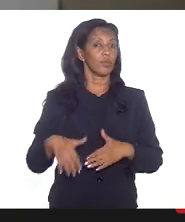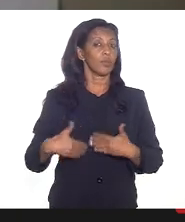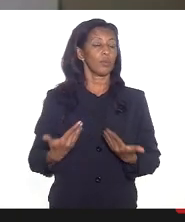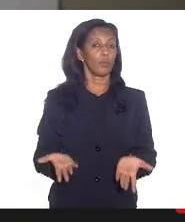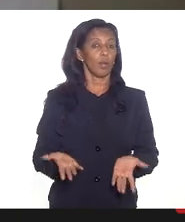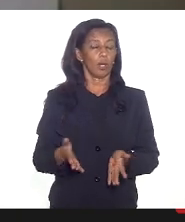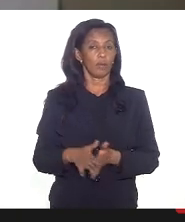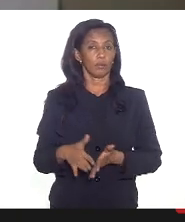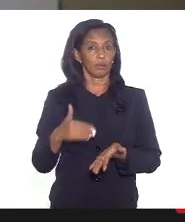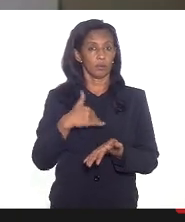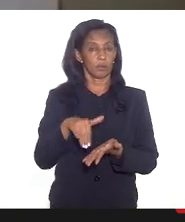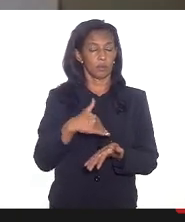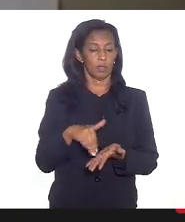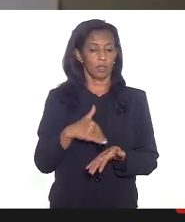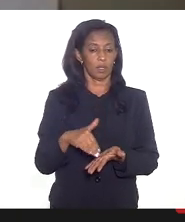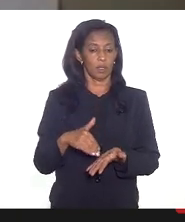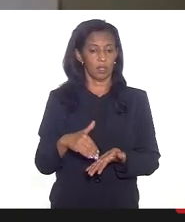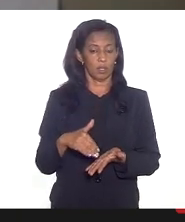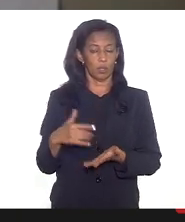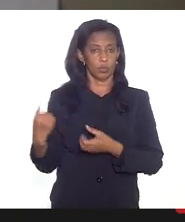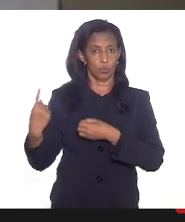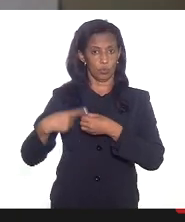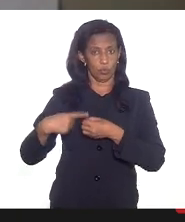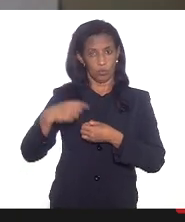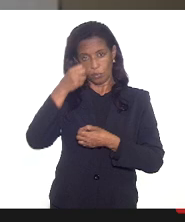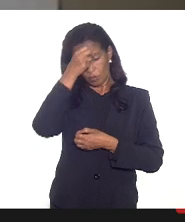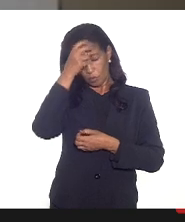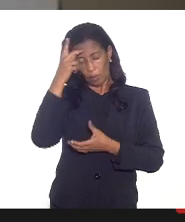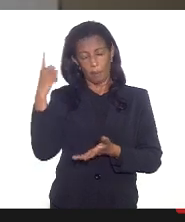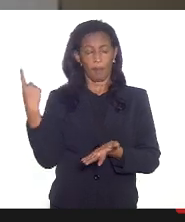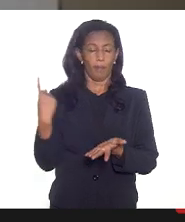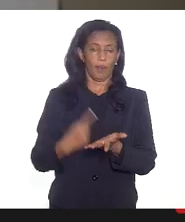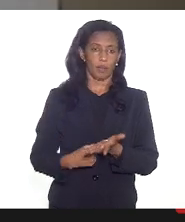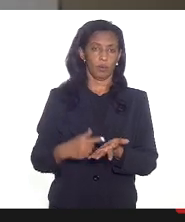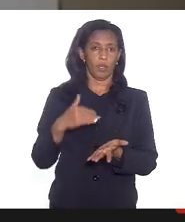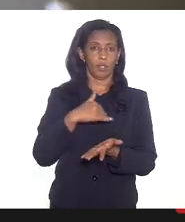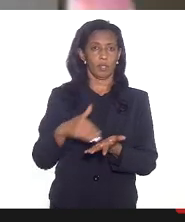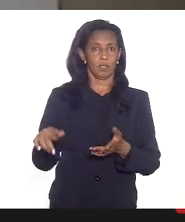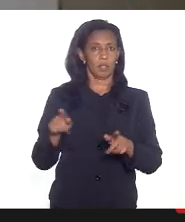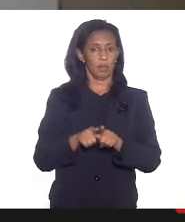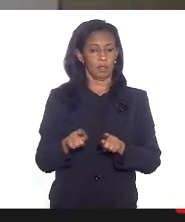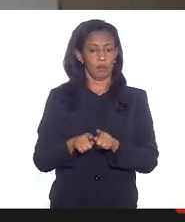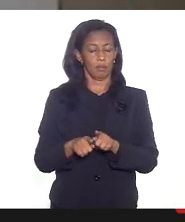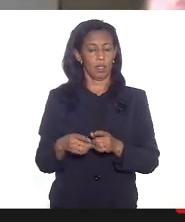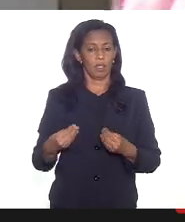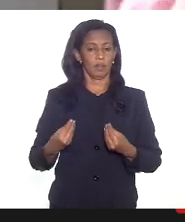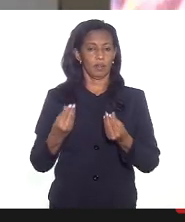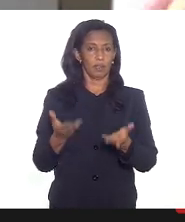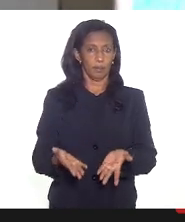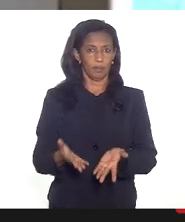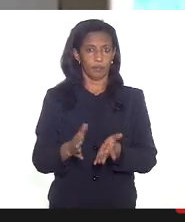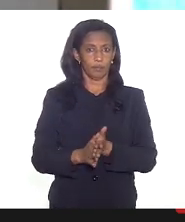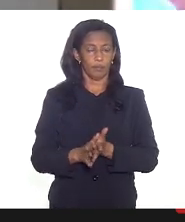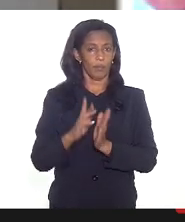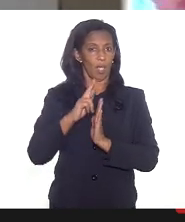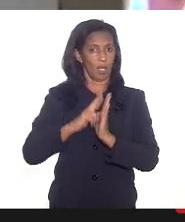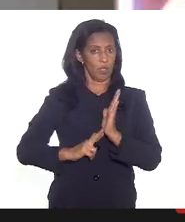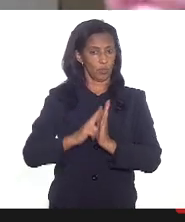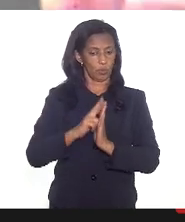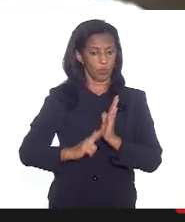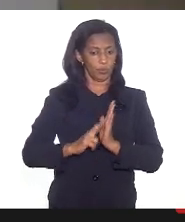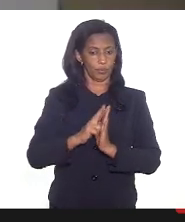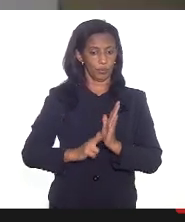a secretaria quando os municípios pactuaram e a secretaria também soltou a resolução